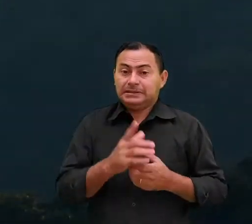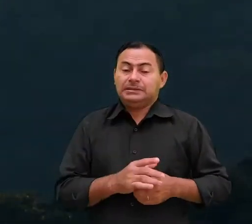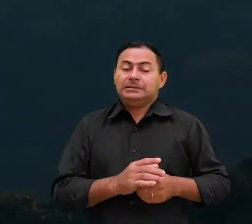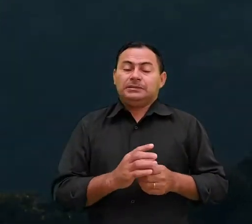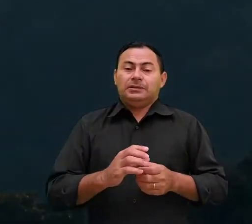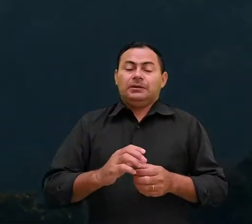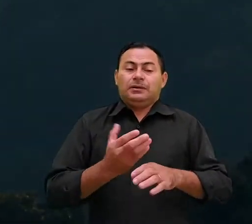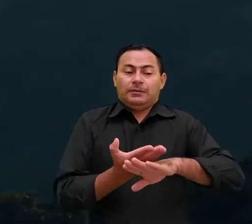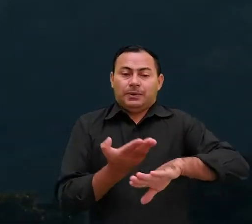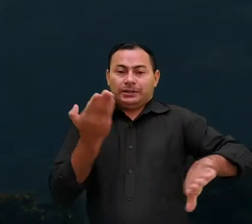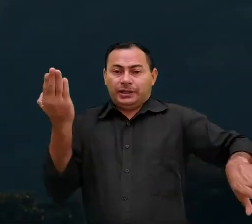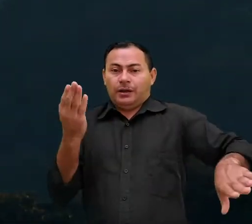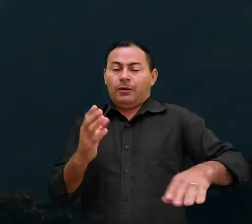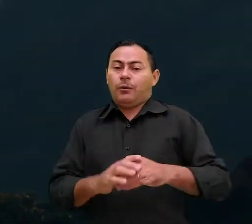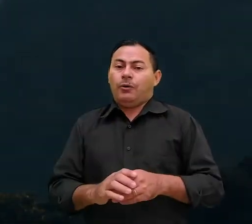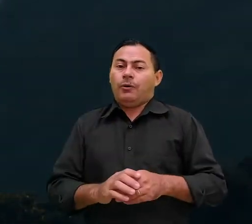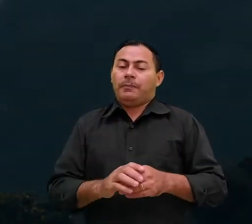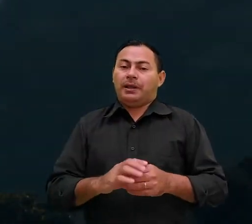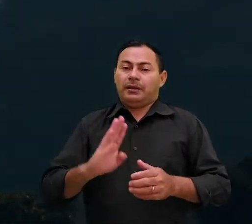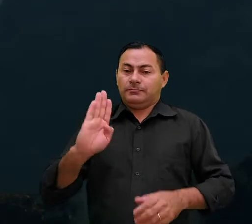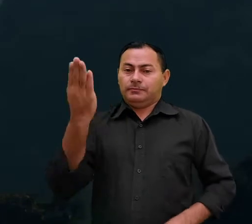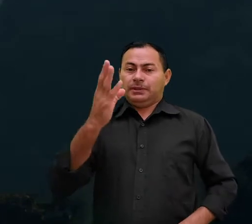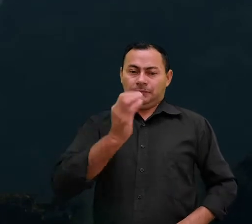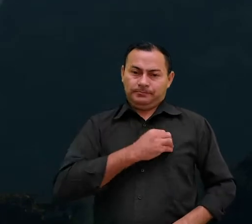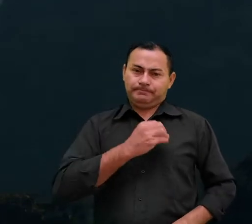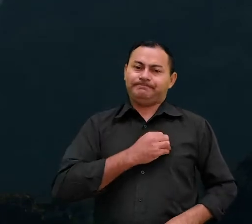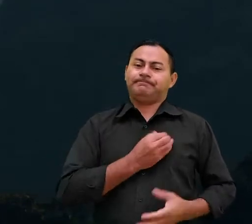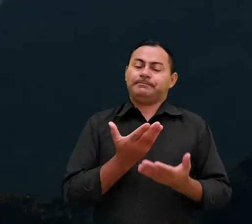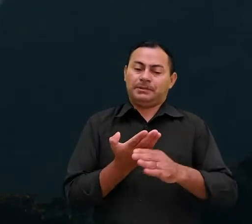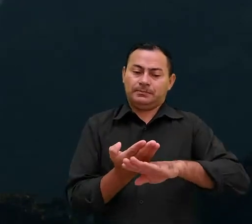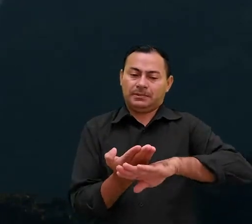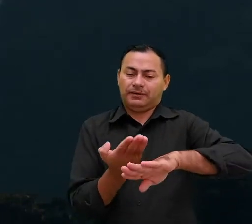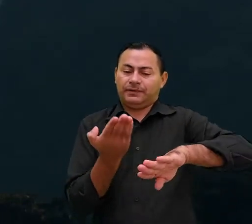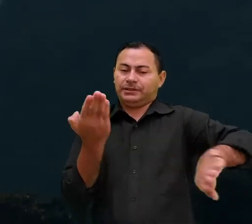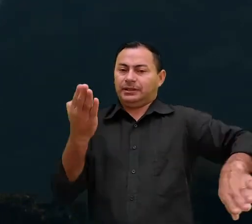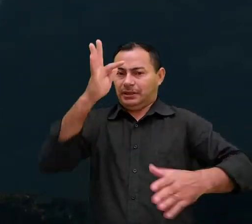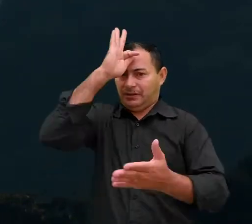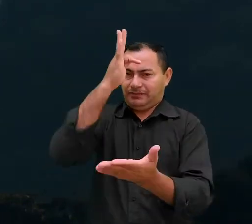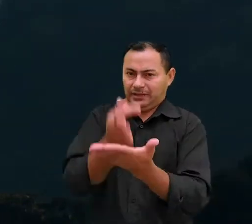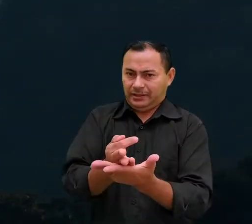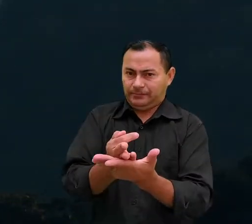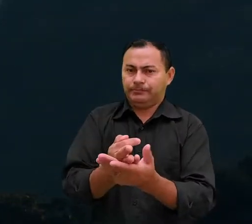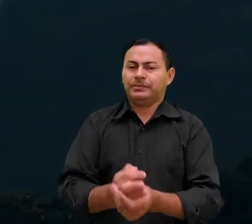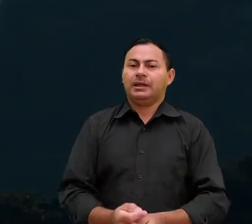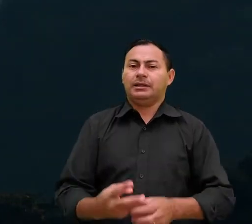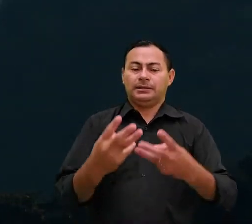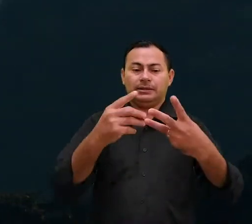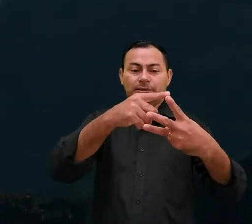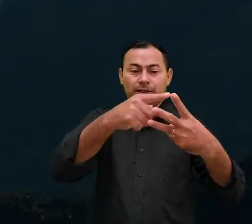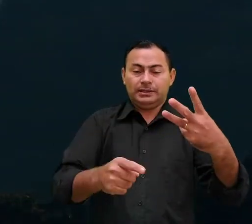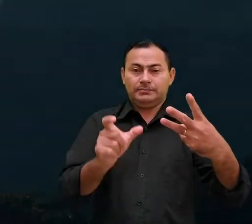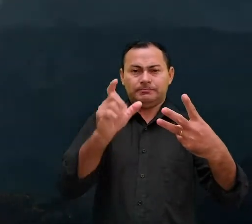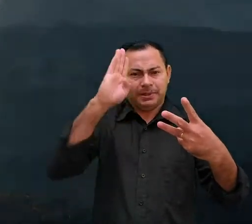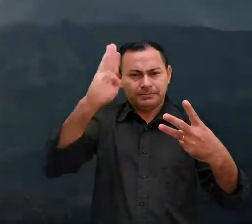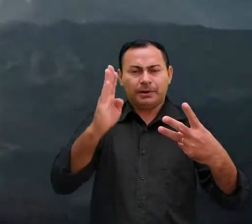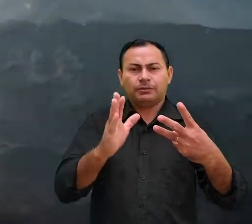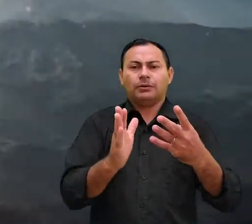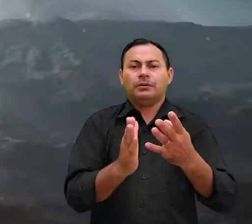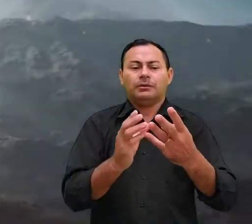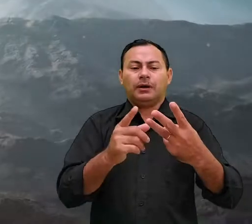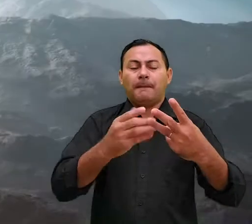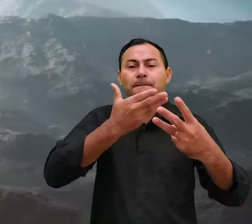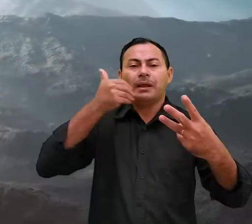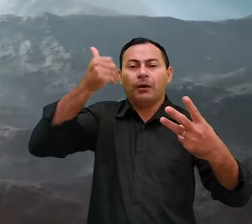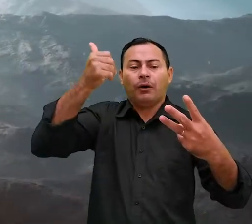armadilha da apostasia ou no engano do pecado e acabarmos nos afastando da fé. As três palavras-chave deste livro